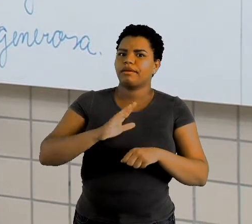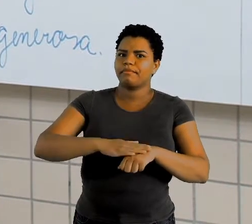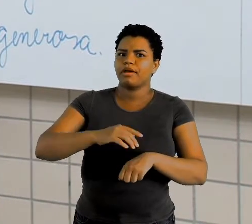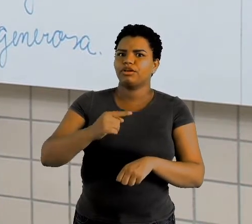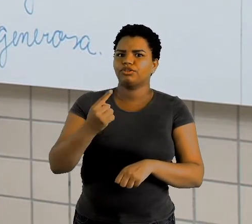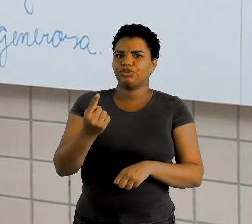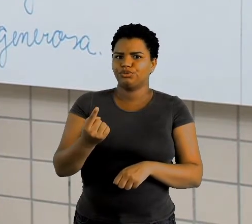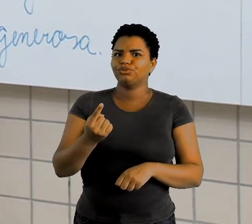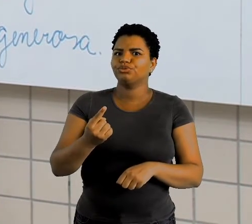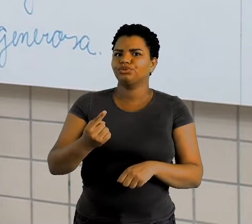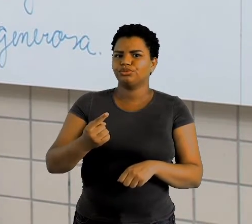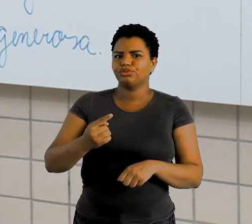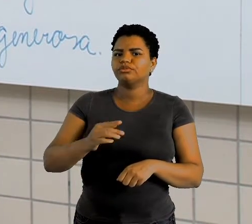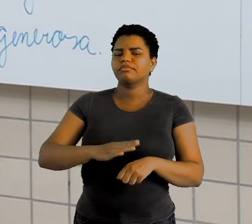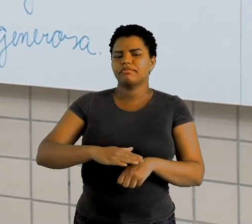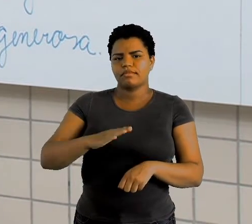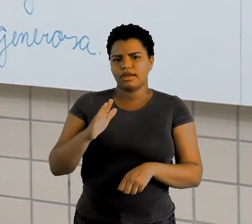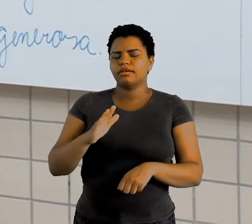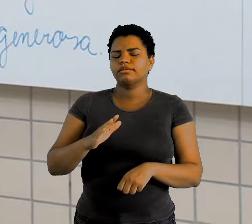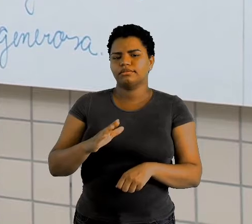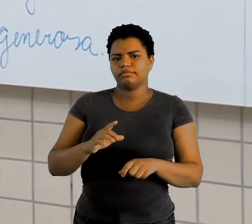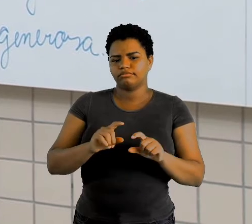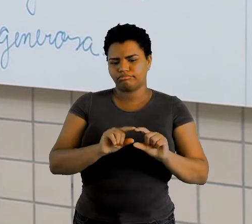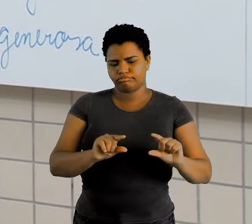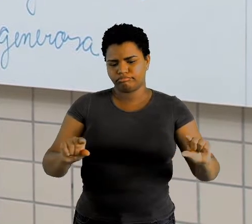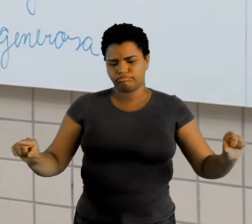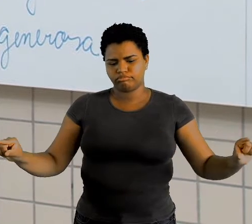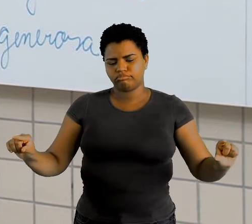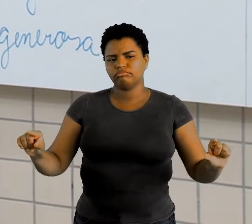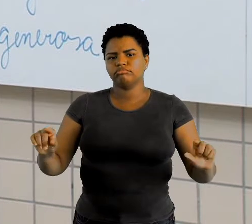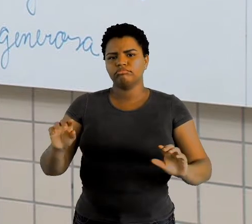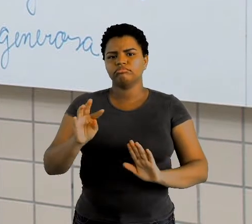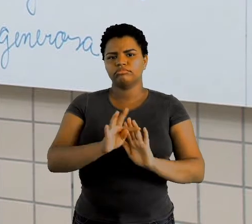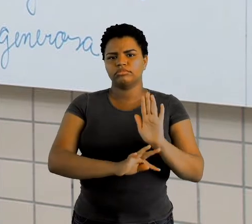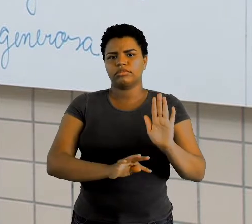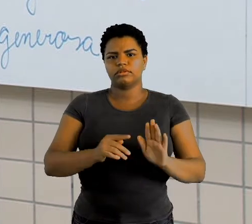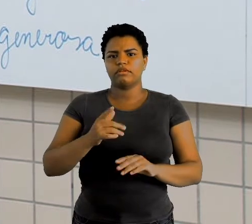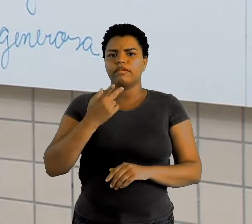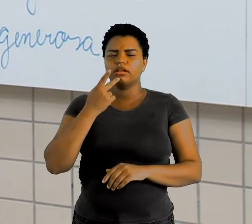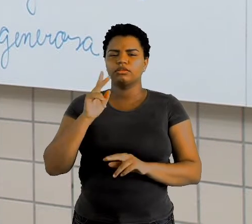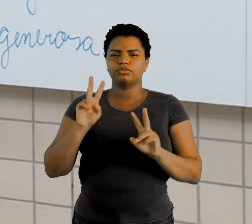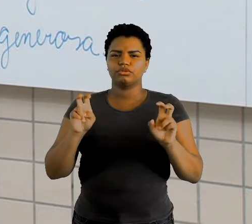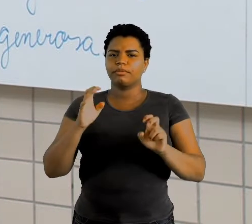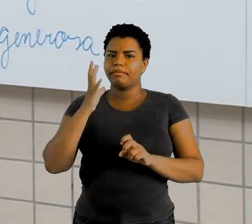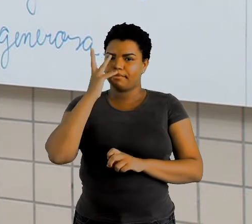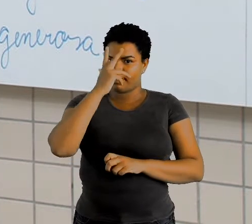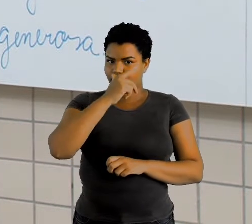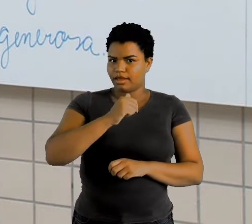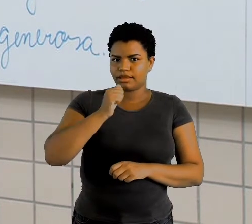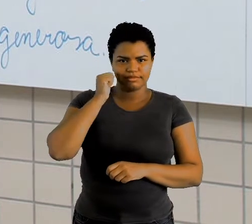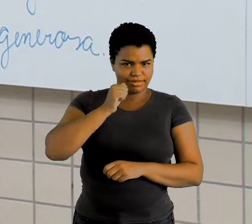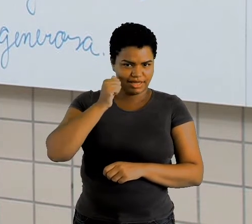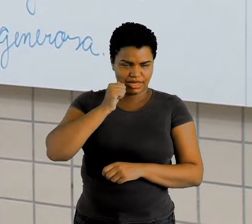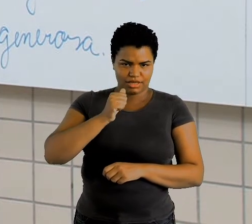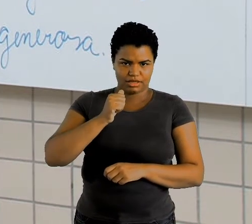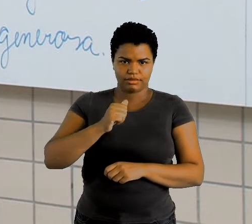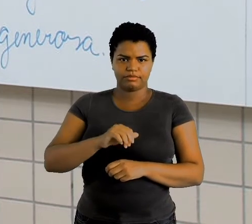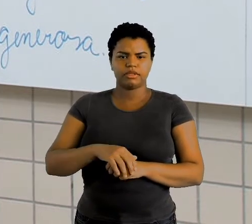adjetivo. Nesse trecho do texto nós estamos falando de Bela. E estamos falando que Bela era o quê?